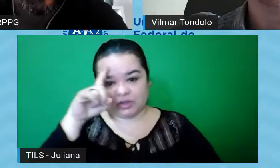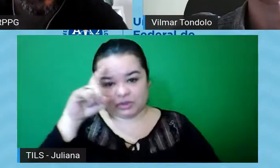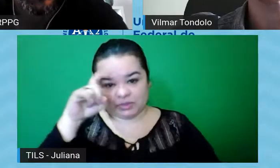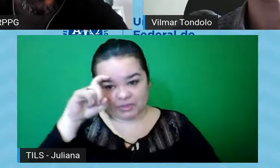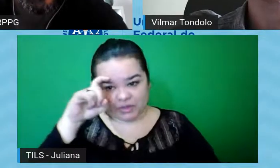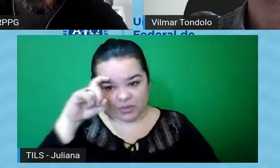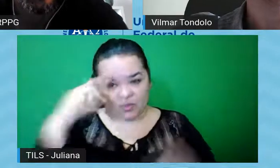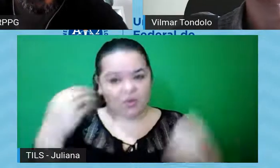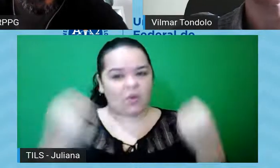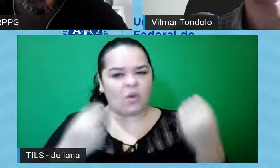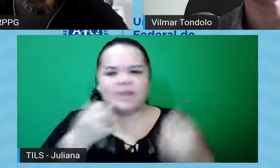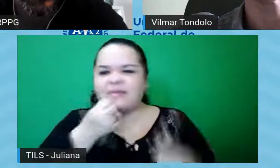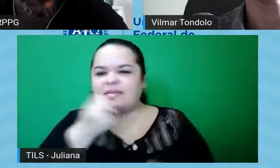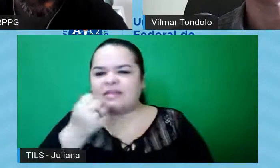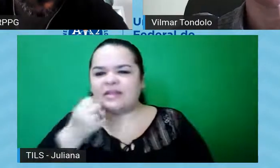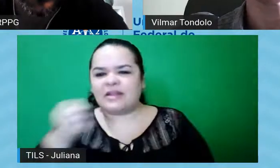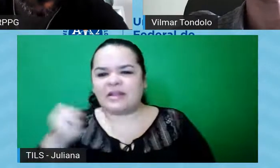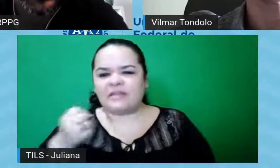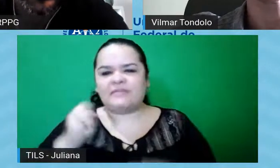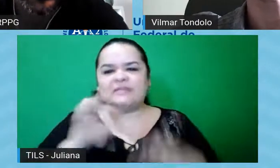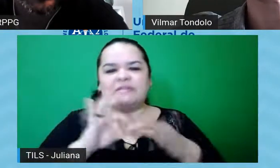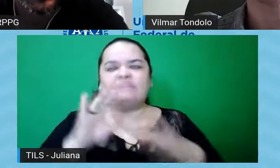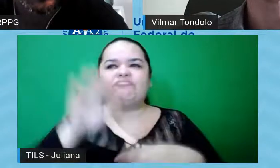e às abordagens das pessoas nesse local, né,